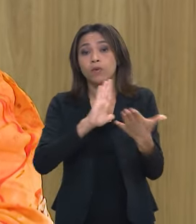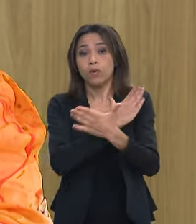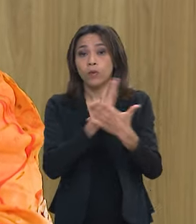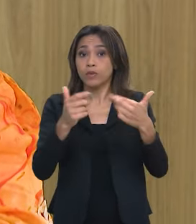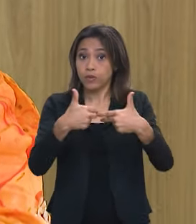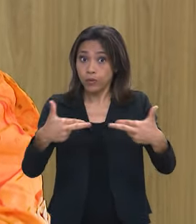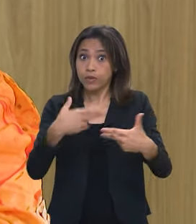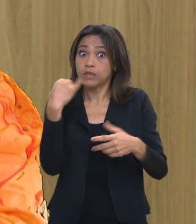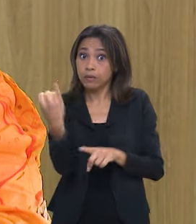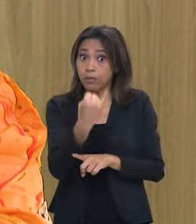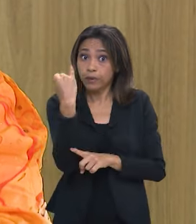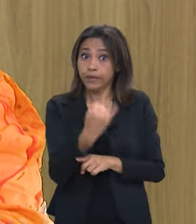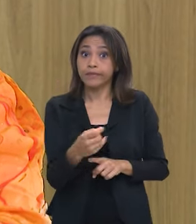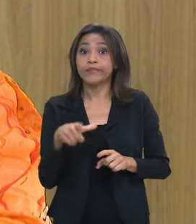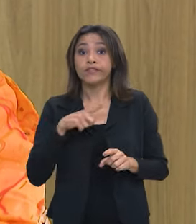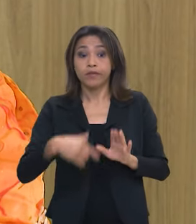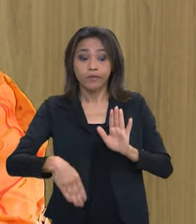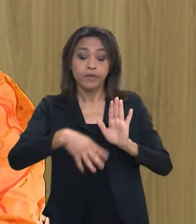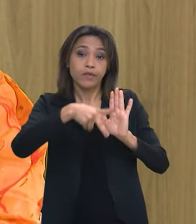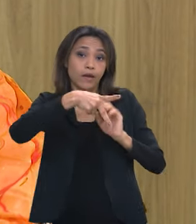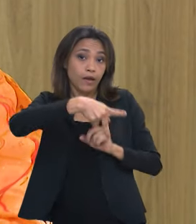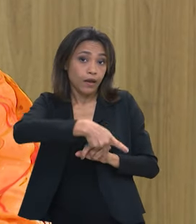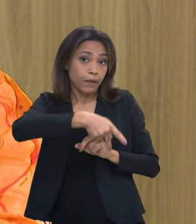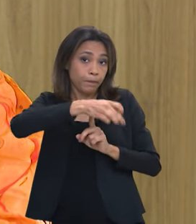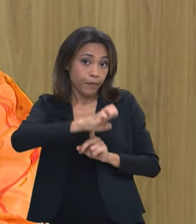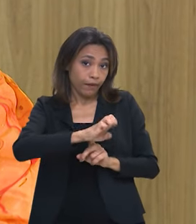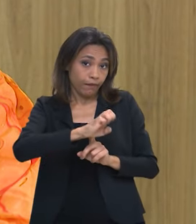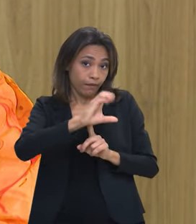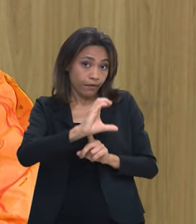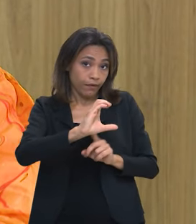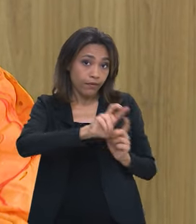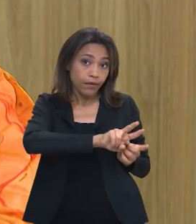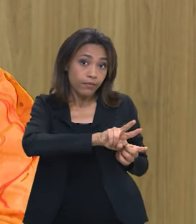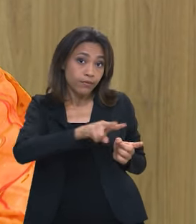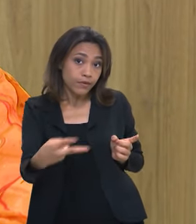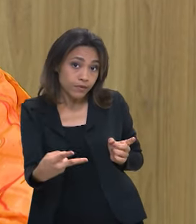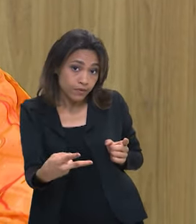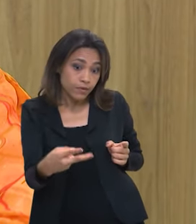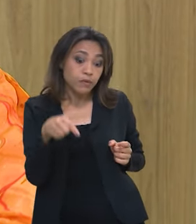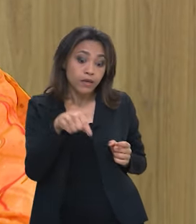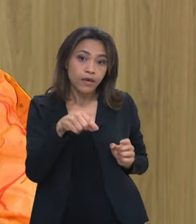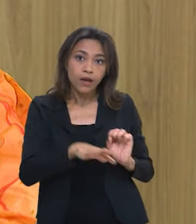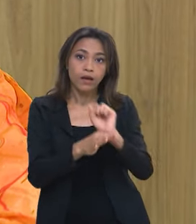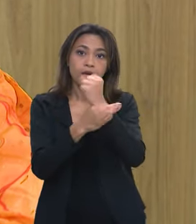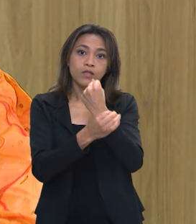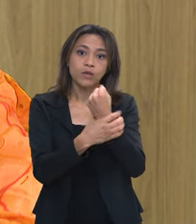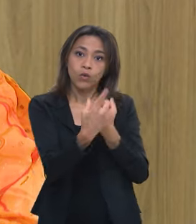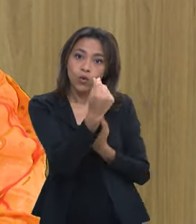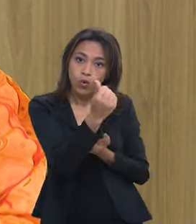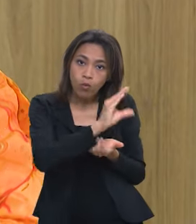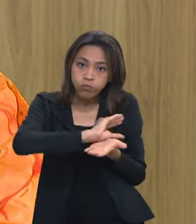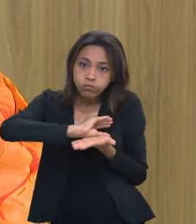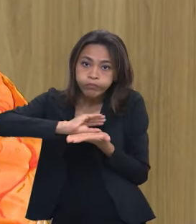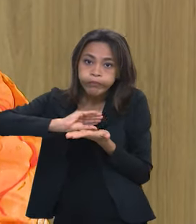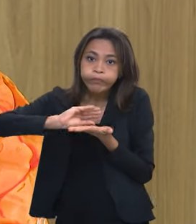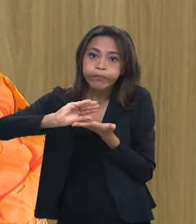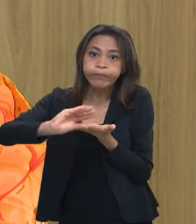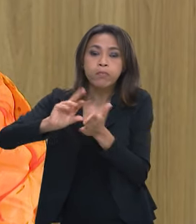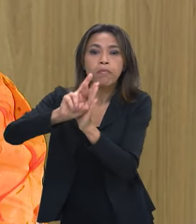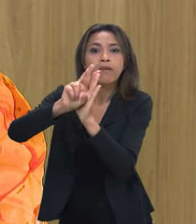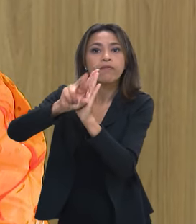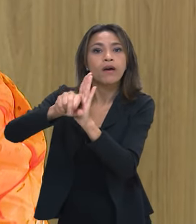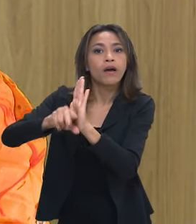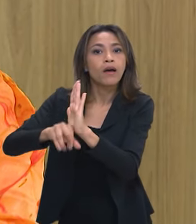alguns elementos muito importantes a PEC da transição esse ano que nos garantiu recursos para todos os